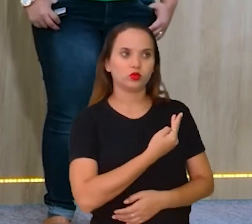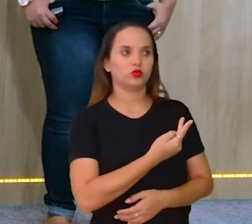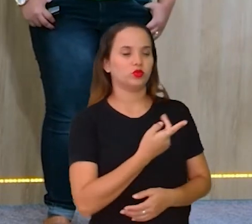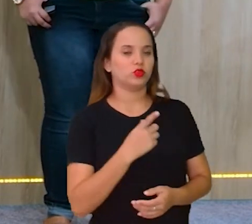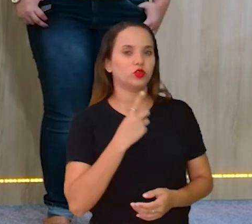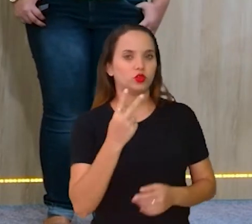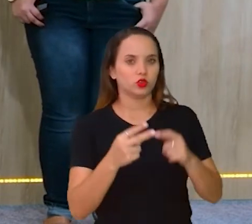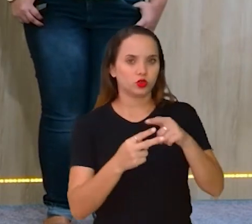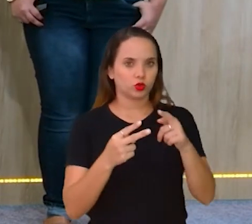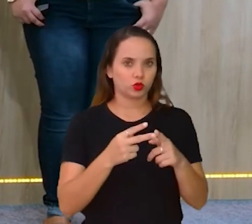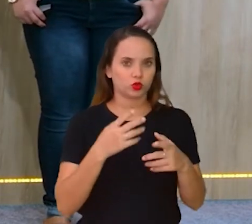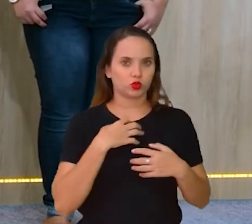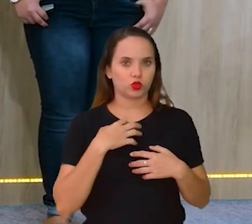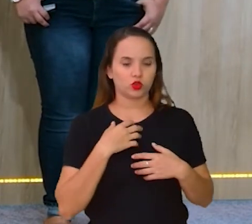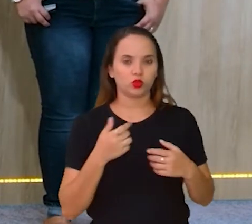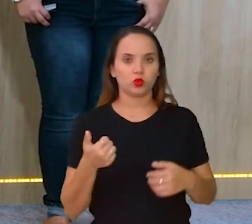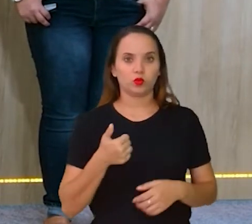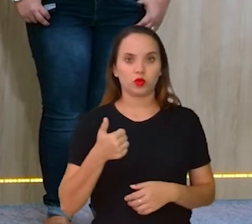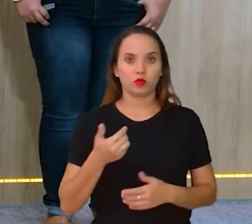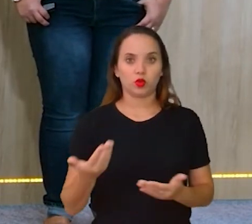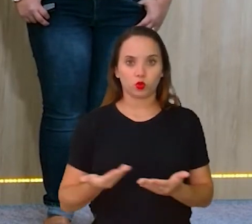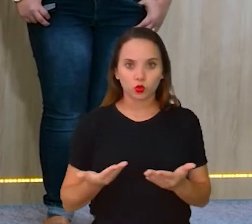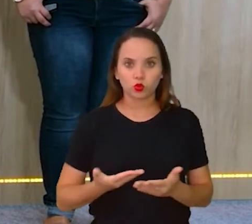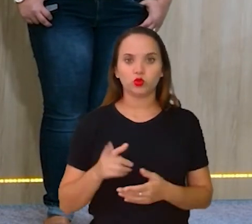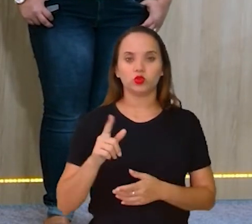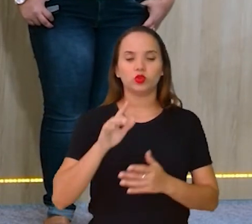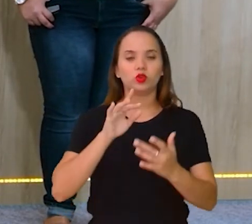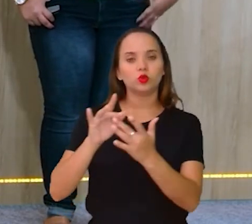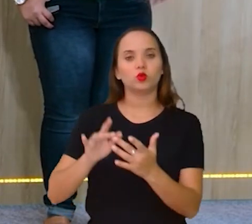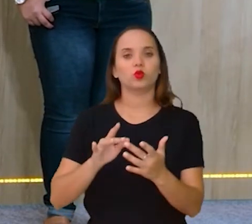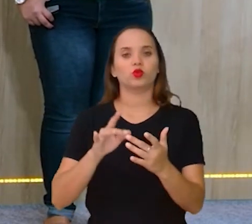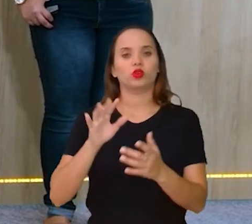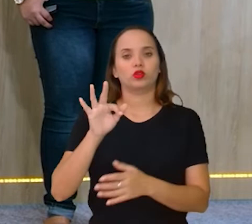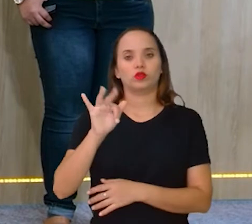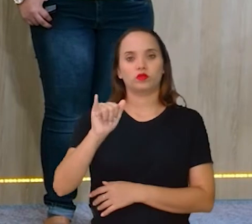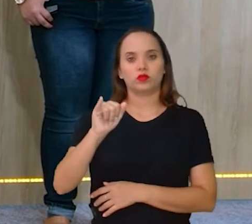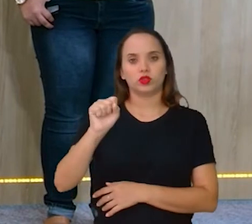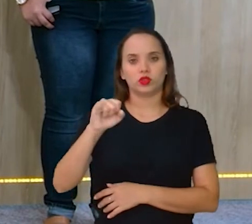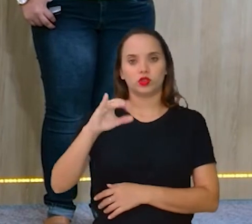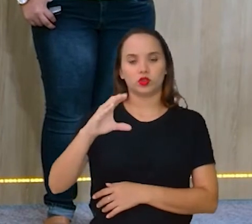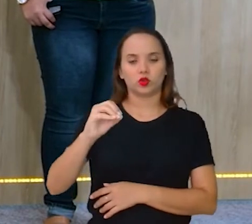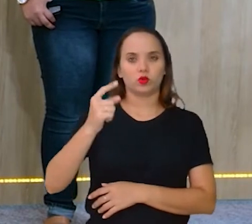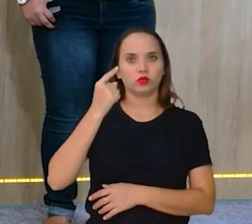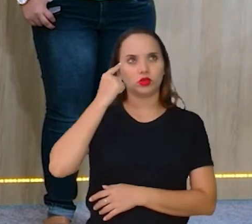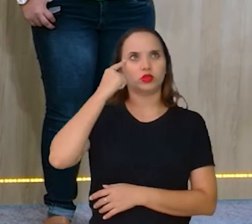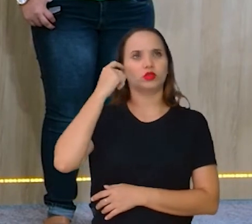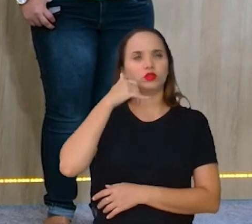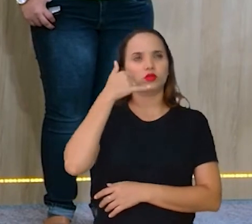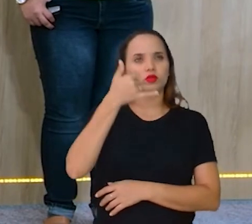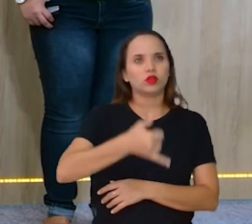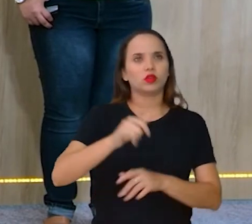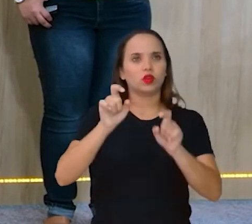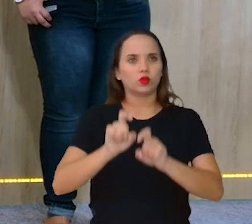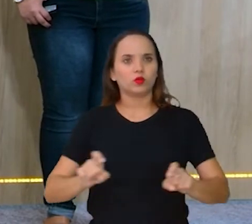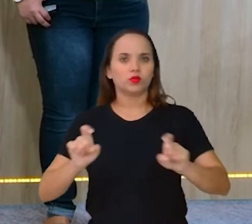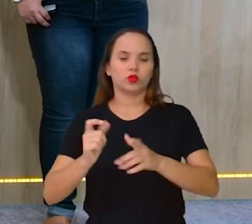formas. A gente vai ver, primeiro, na aula de hoje, a questão física, né? Ou seja, pensando aí num smartphone, num computador, num console de videogame,